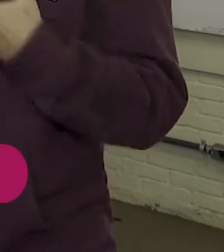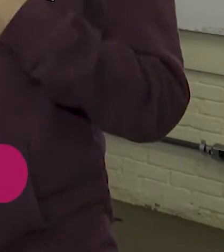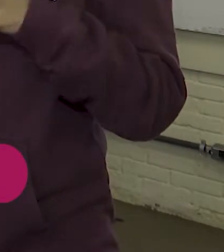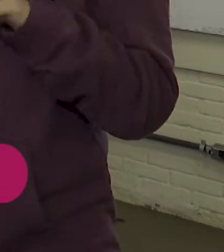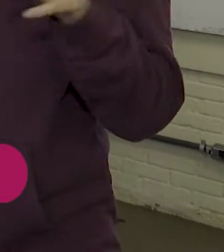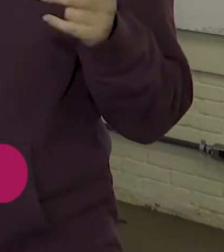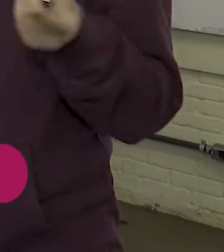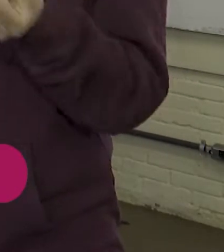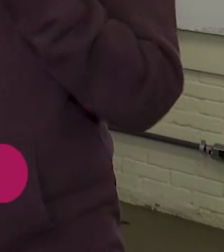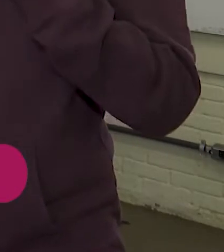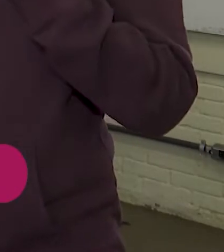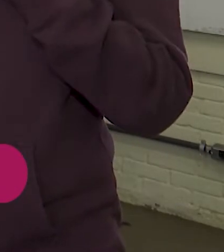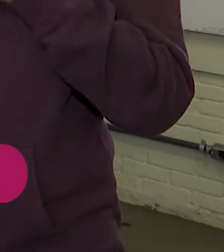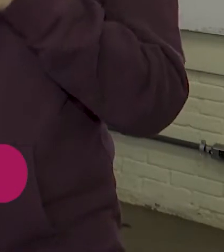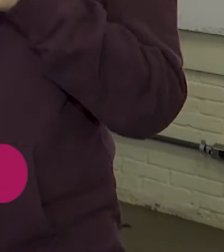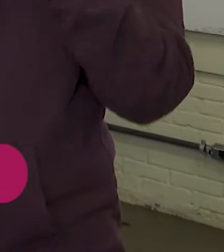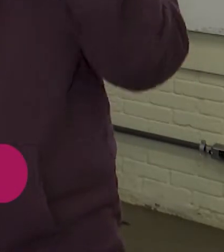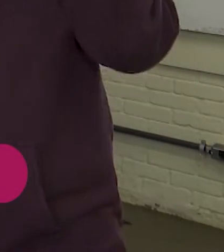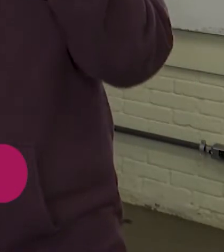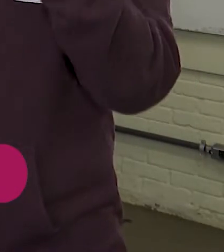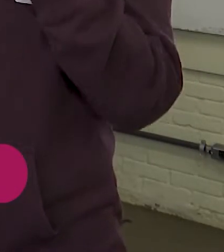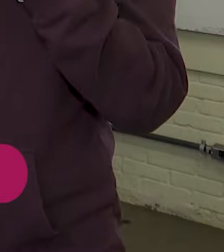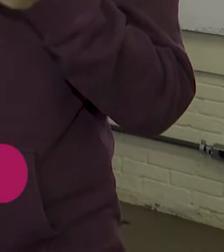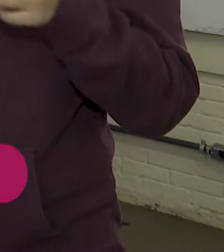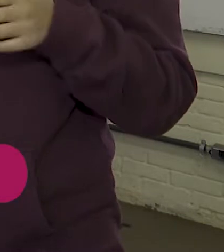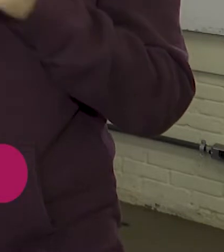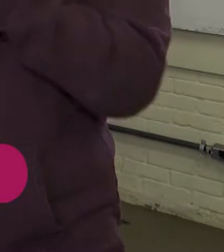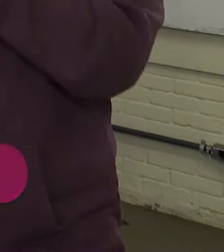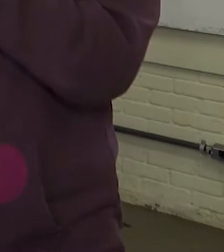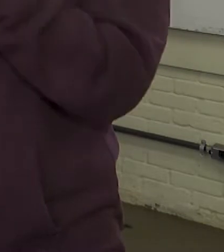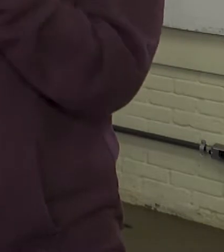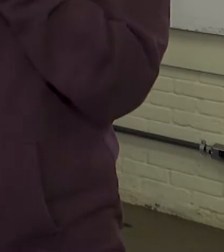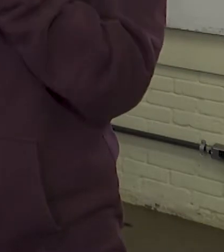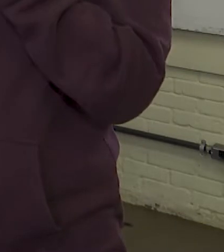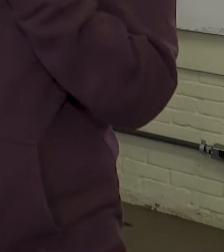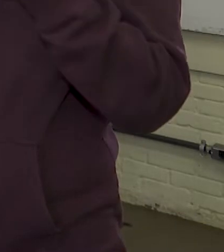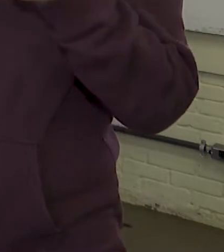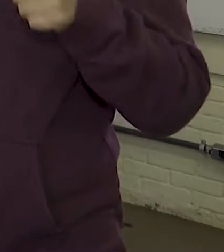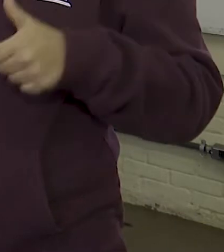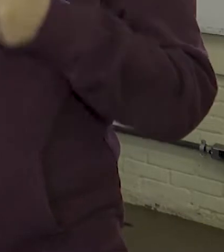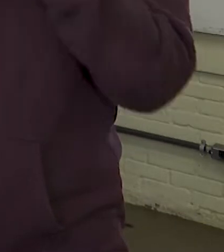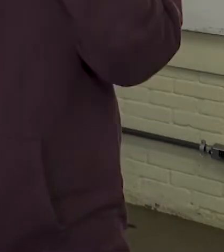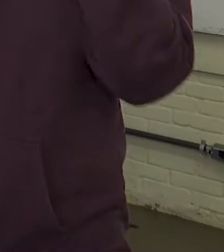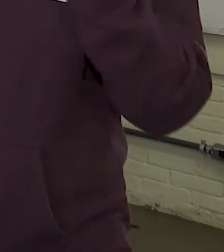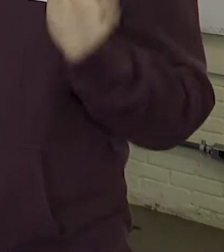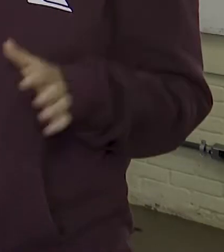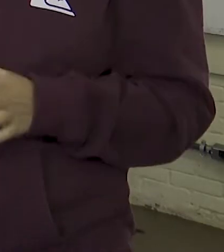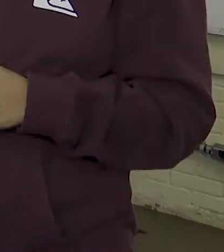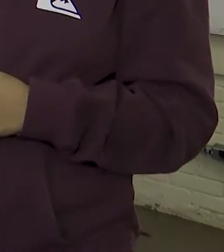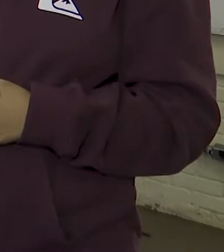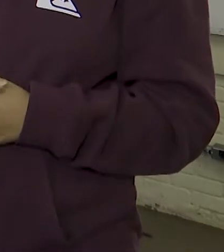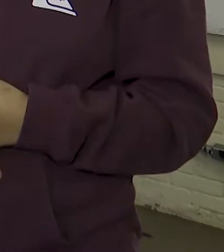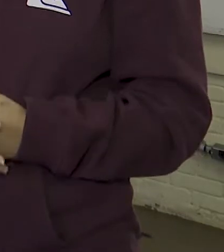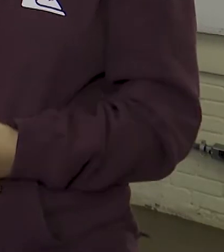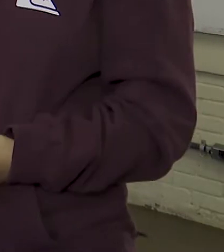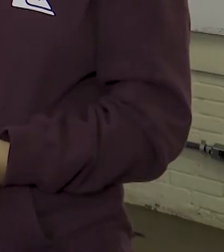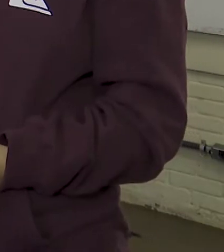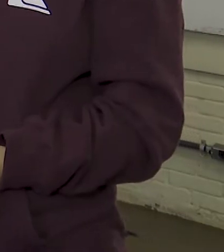perdida. E depois, quando ela começou a estudar com a instrução em Libras, ela foi desenvolvendo. Os professores ajudam muito, dão apoio. Então, melhorou muito.